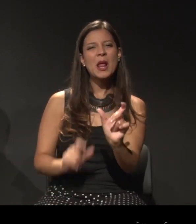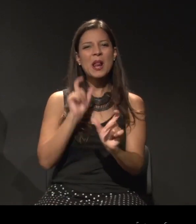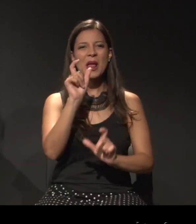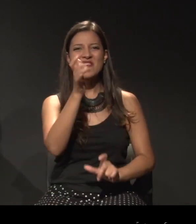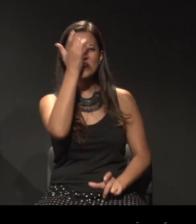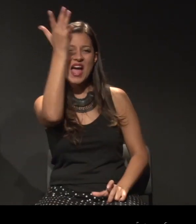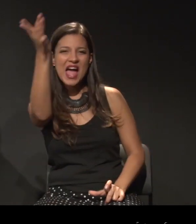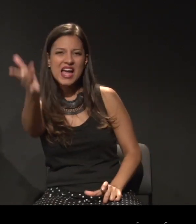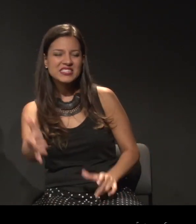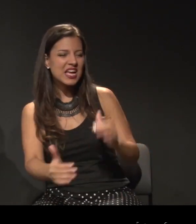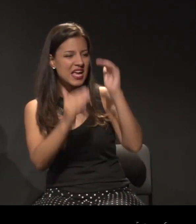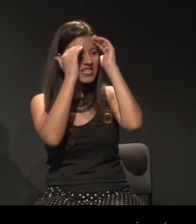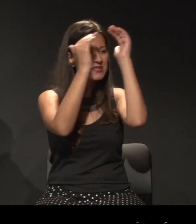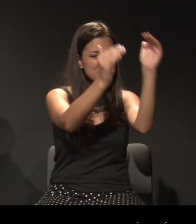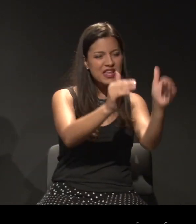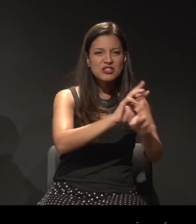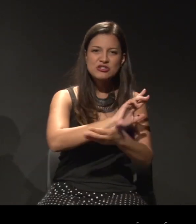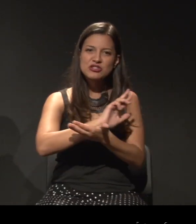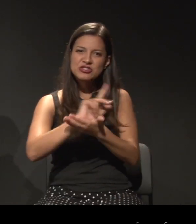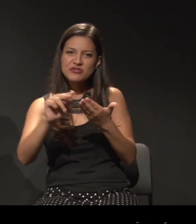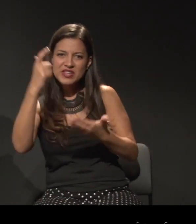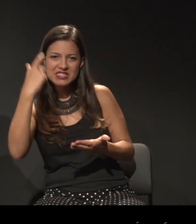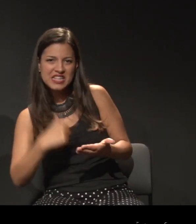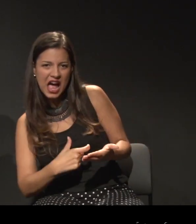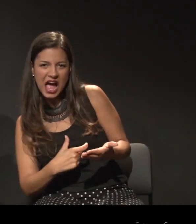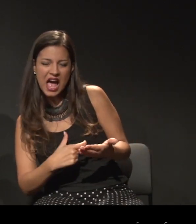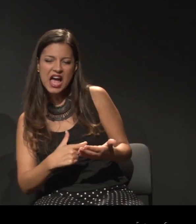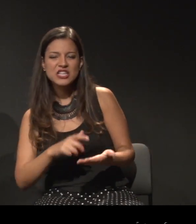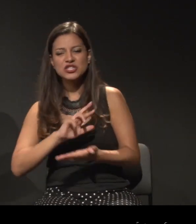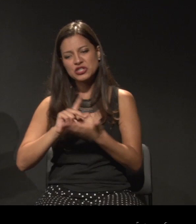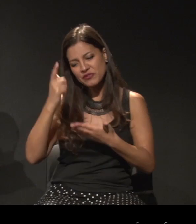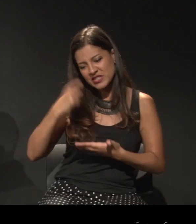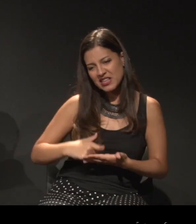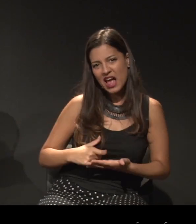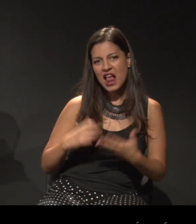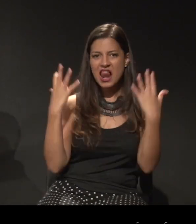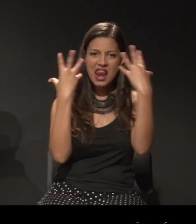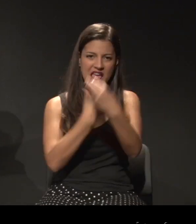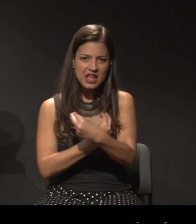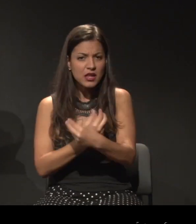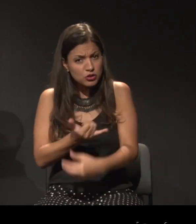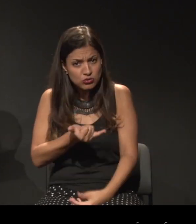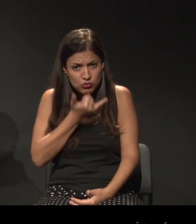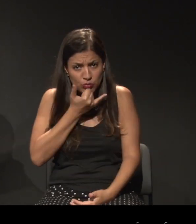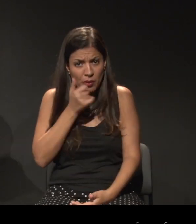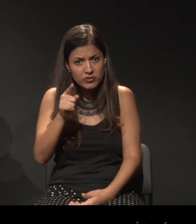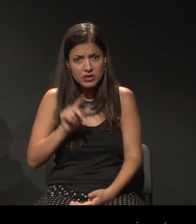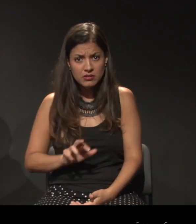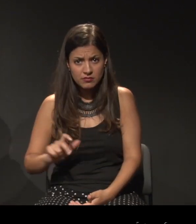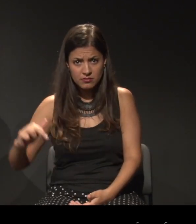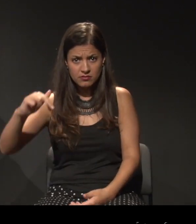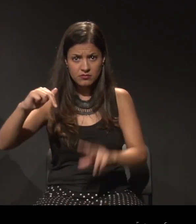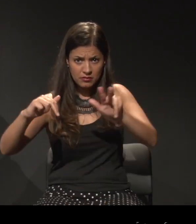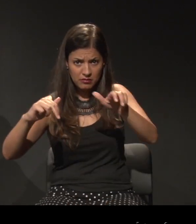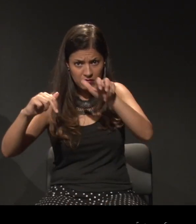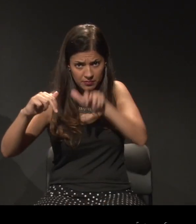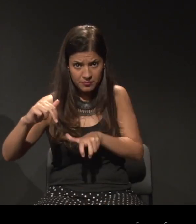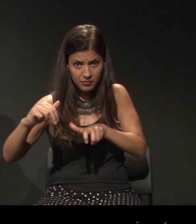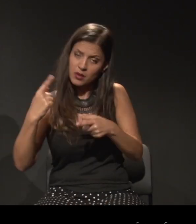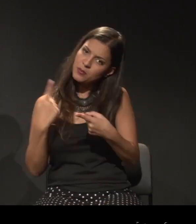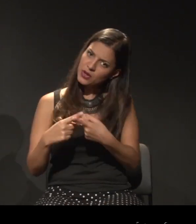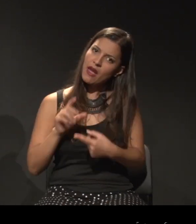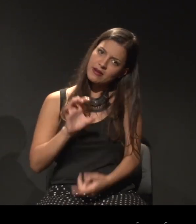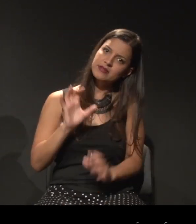dizer o respeito à diversidade, porque a diversidade é linda. Mas você vai dar o seu lugar para o outro sentar? Porque a diversidade tem que ser